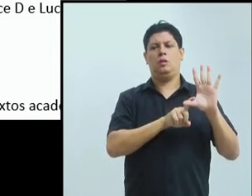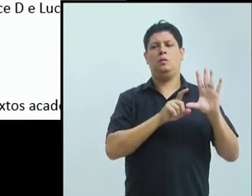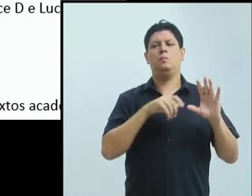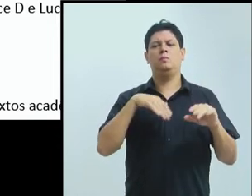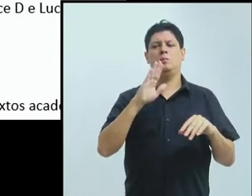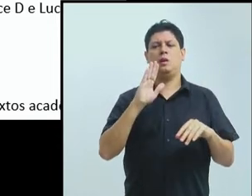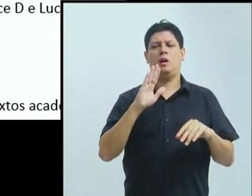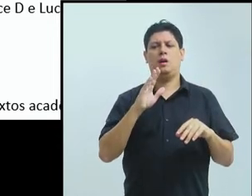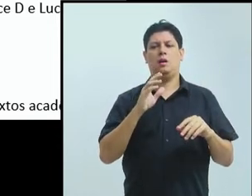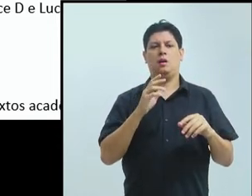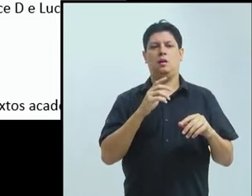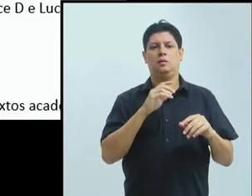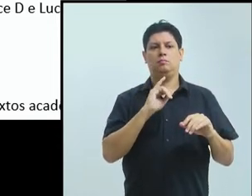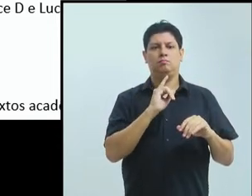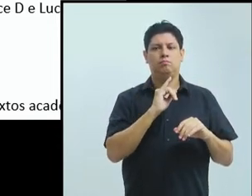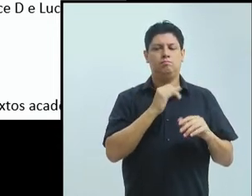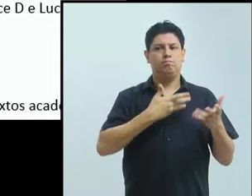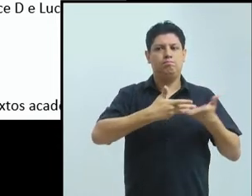vem mais coisa daí.